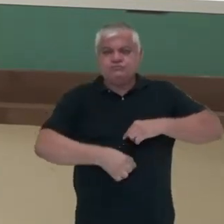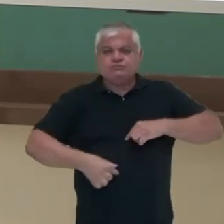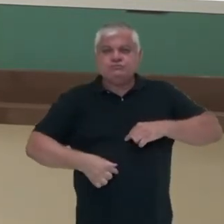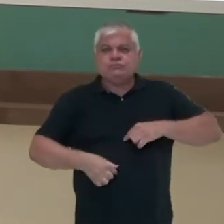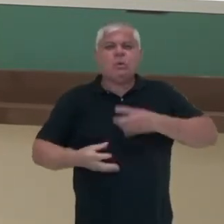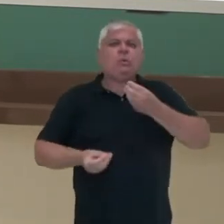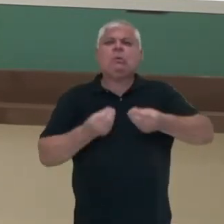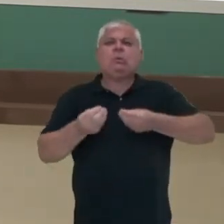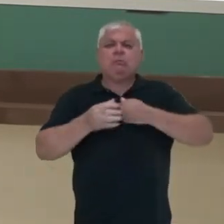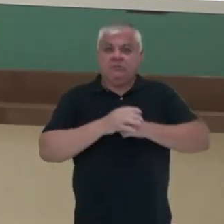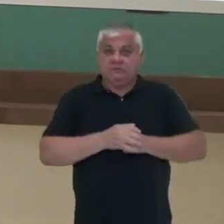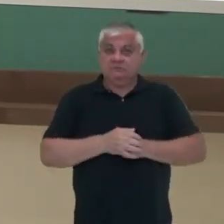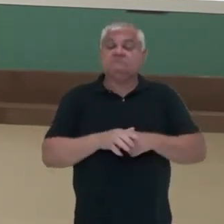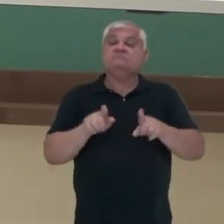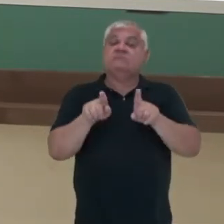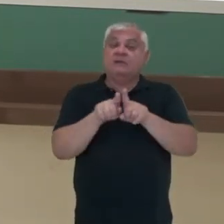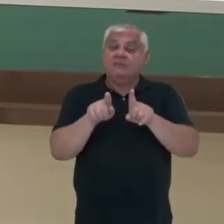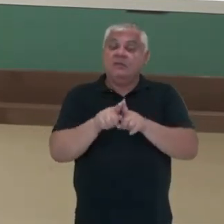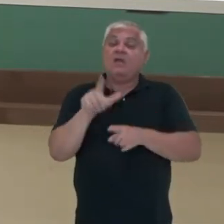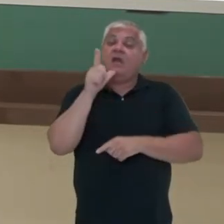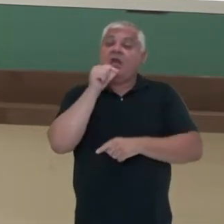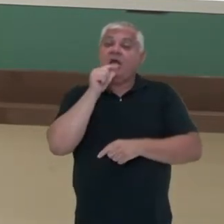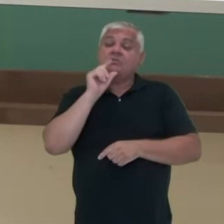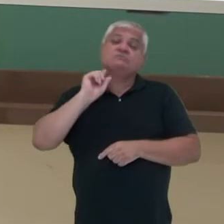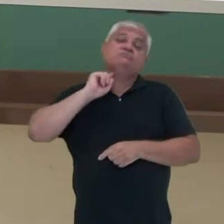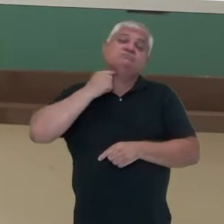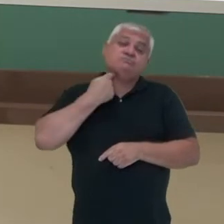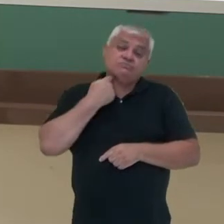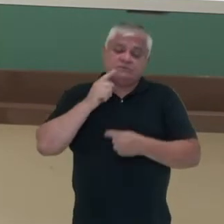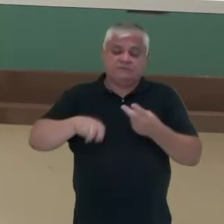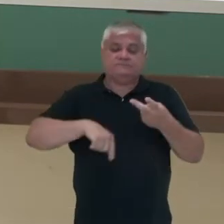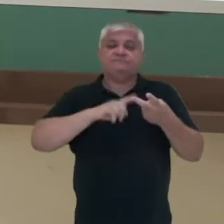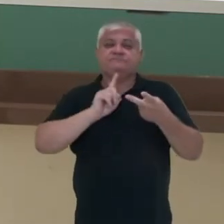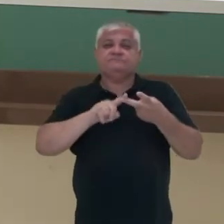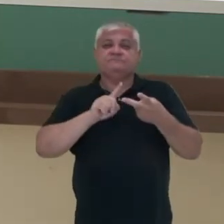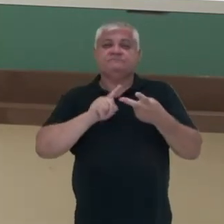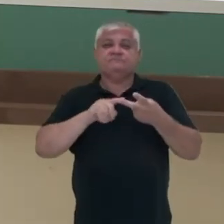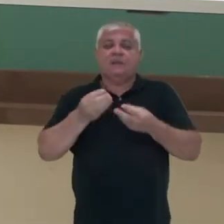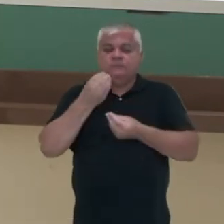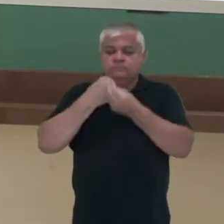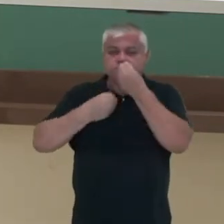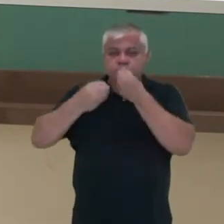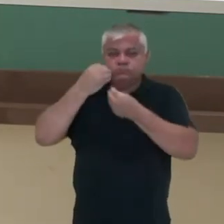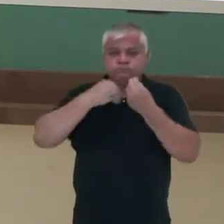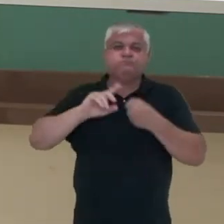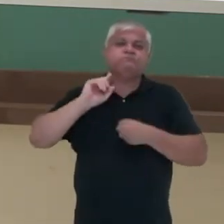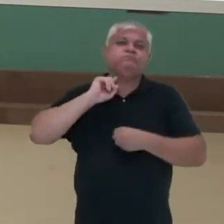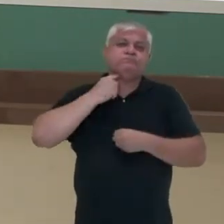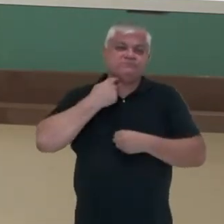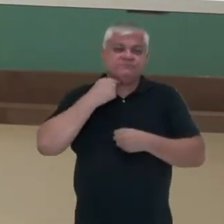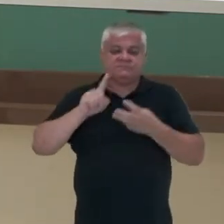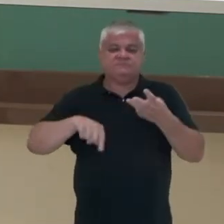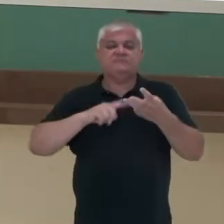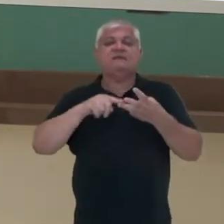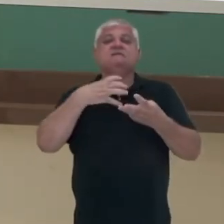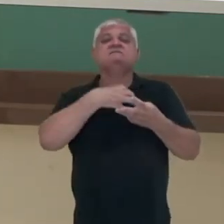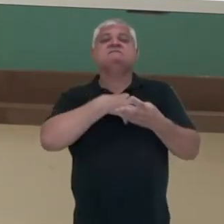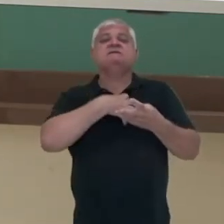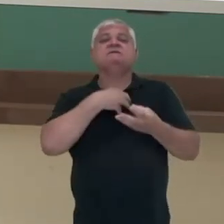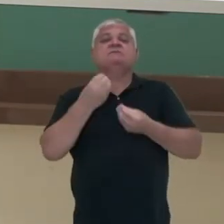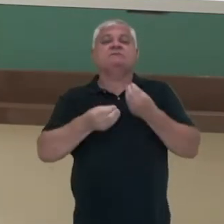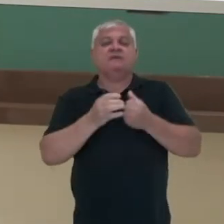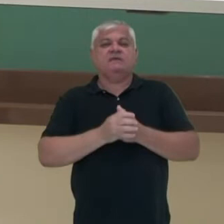transmissão da diardias? Ingestão de água contaminada, consumo de alimentos contaminados. Os sintomas que a pessoa